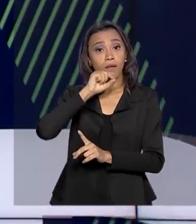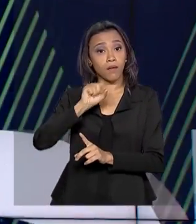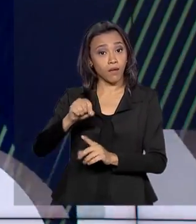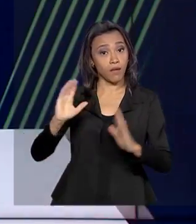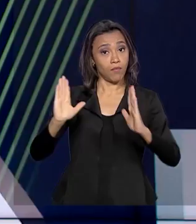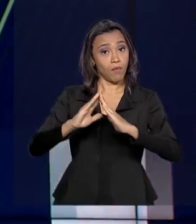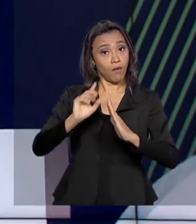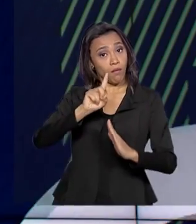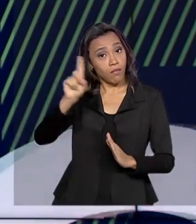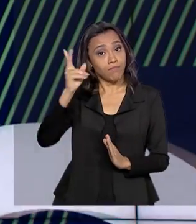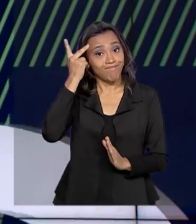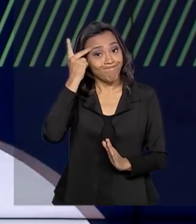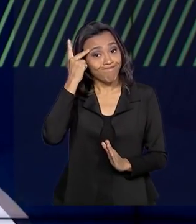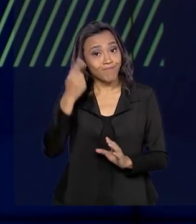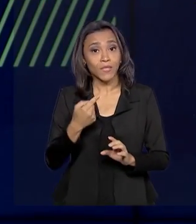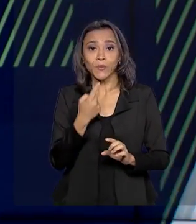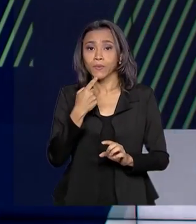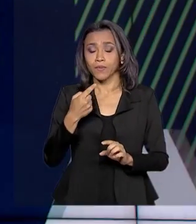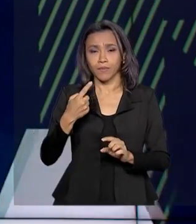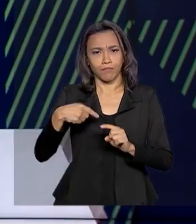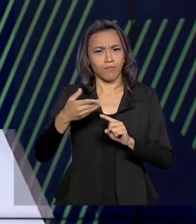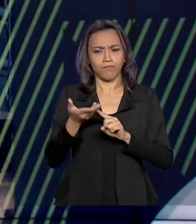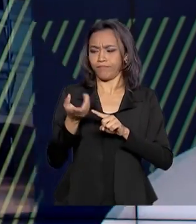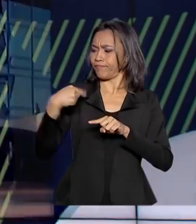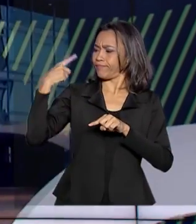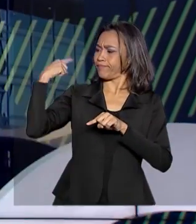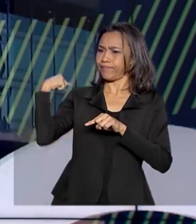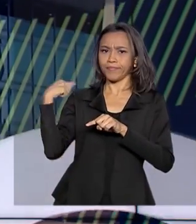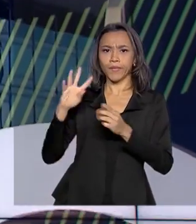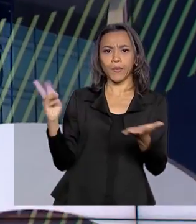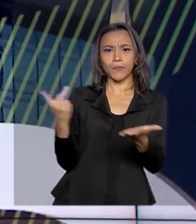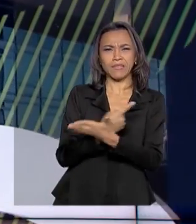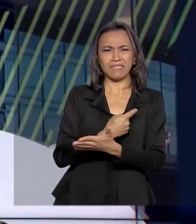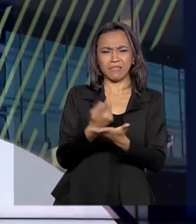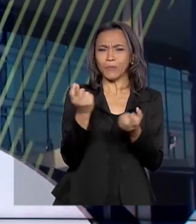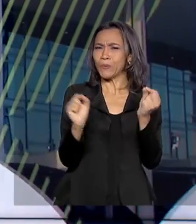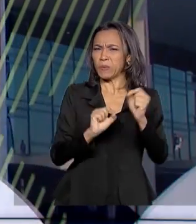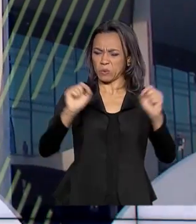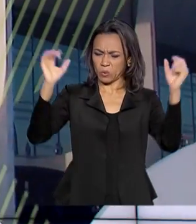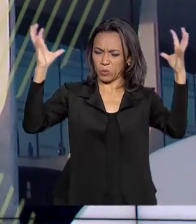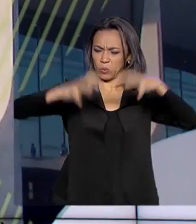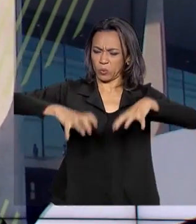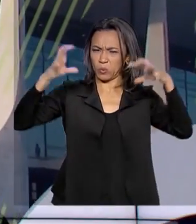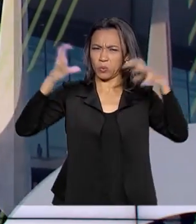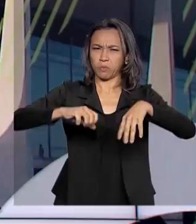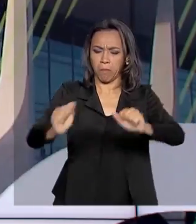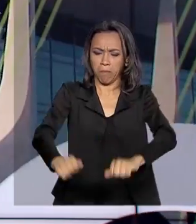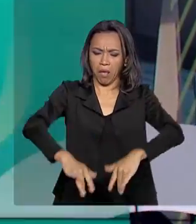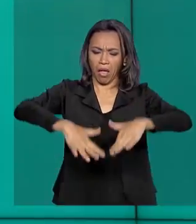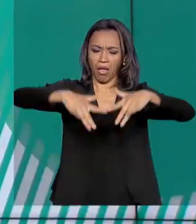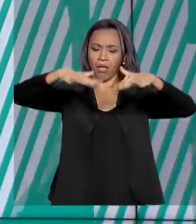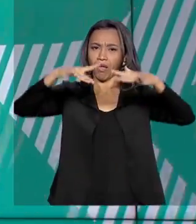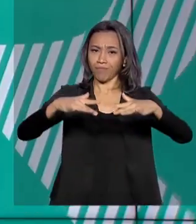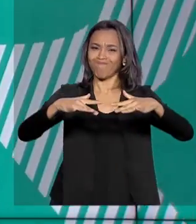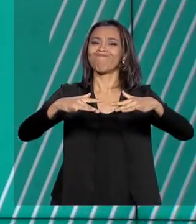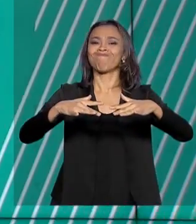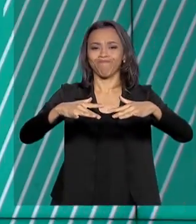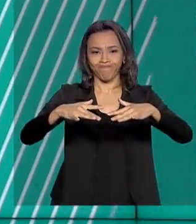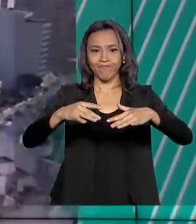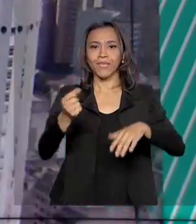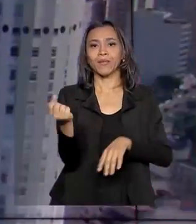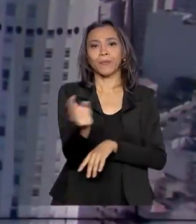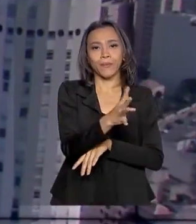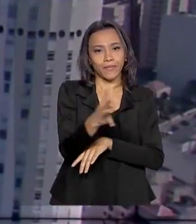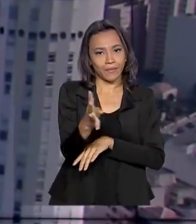Guarujá em São Paulo. Nos últimos dias, a região da Baixada Santista foi atingida por fortes chuvas, deixando pelo menos 44